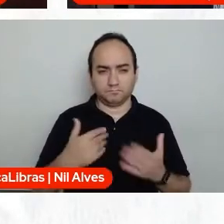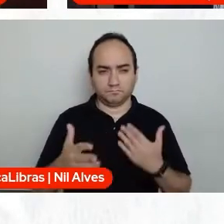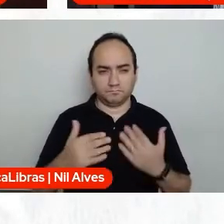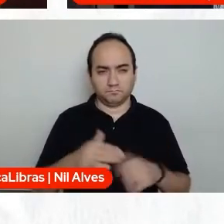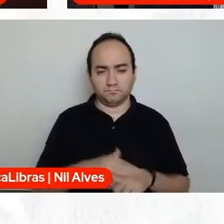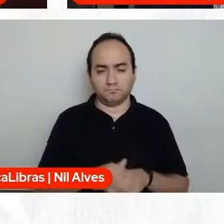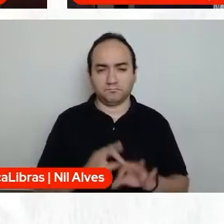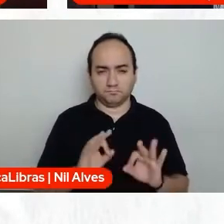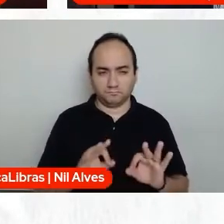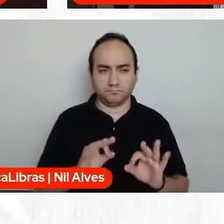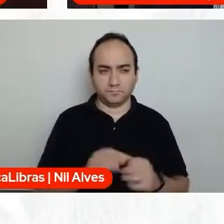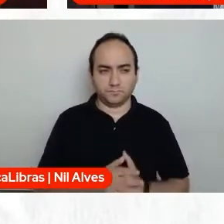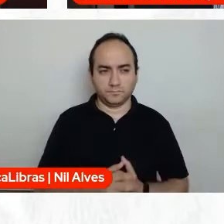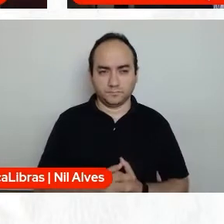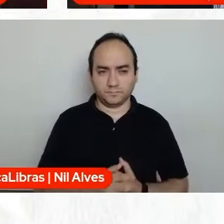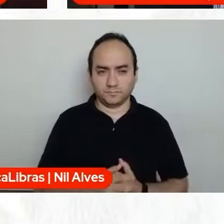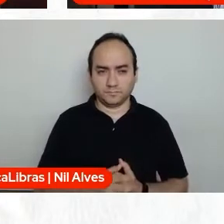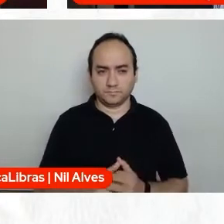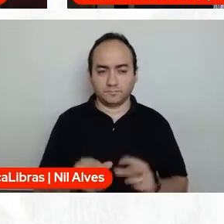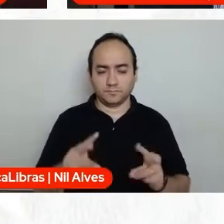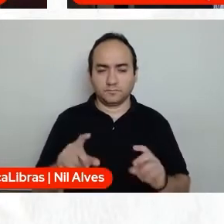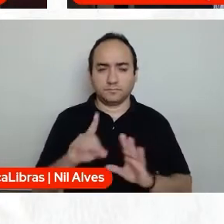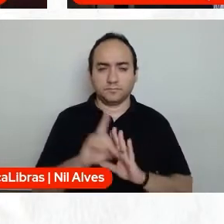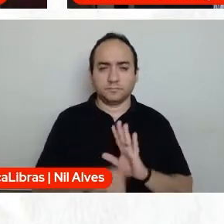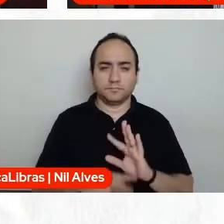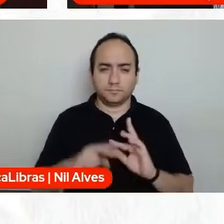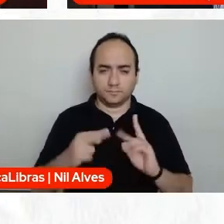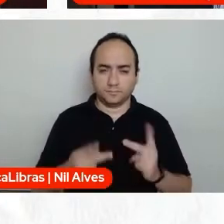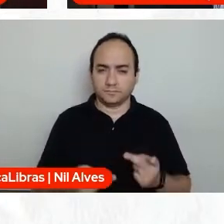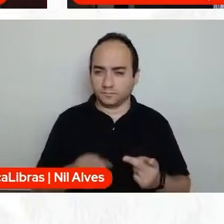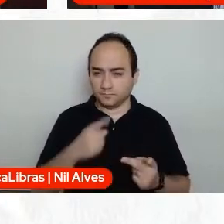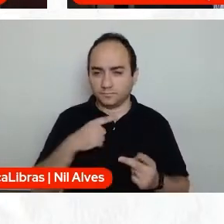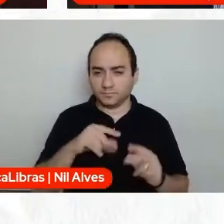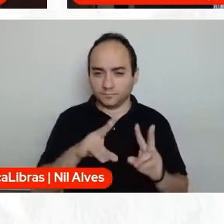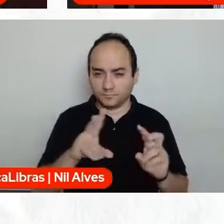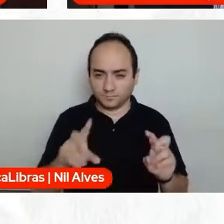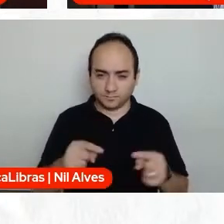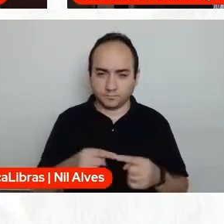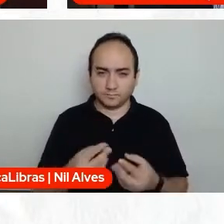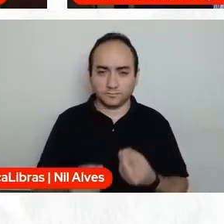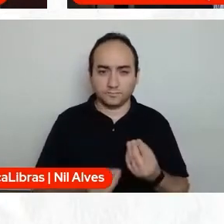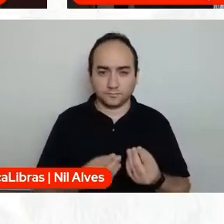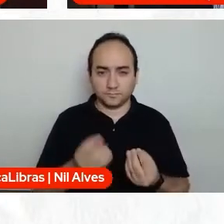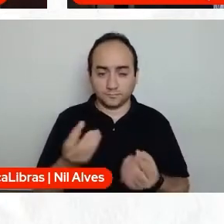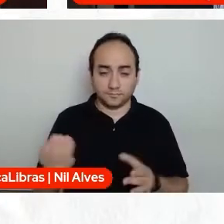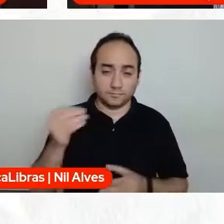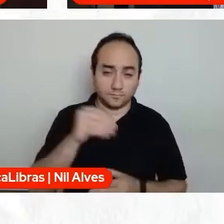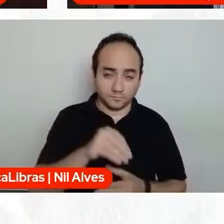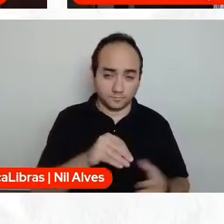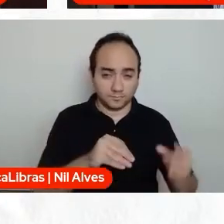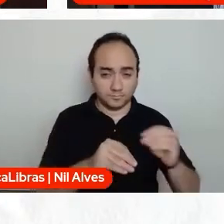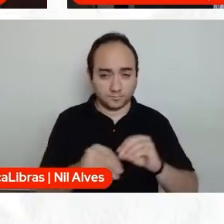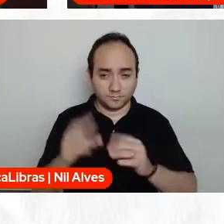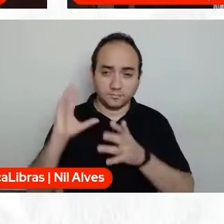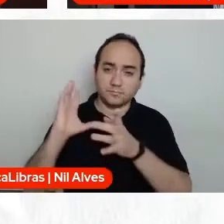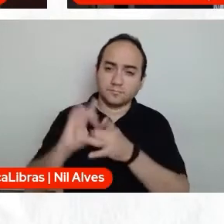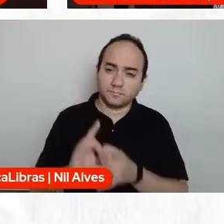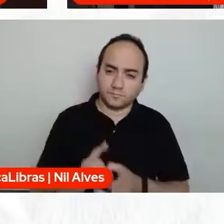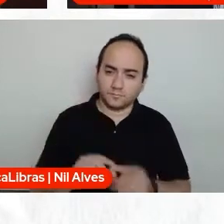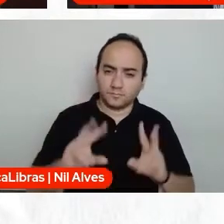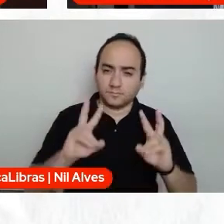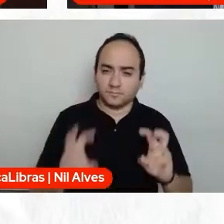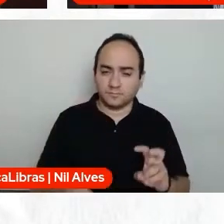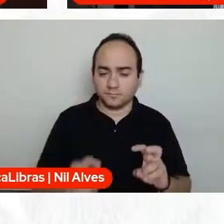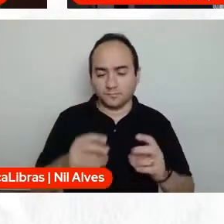pensando em educação básica, vou falar de direitos humanos. Ninguém fala assim, ah, não. Mas quando a gente vai inserindo na contextualização dos